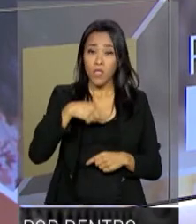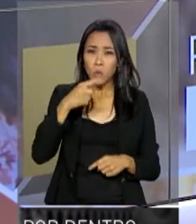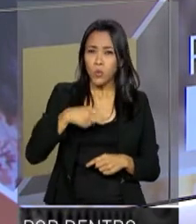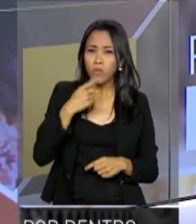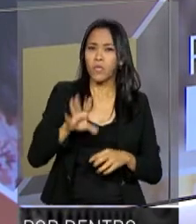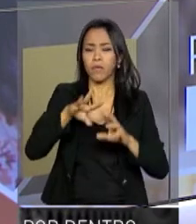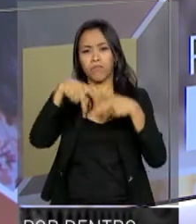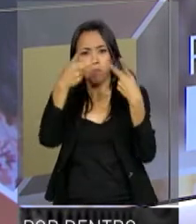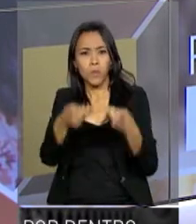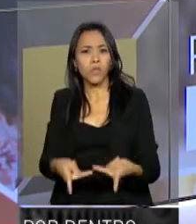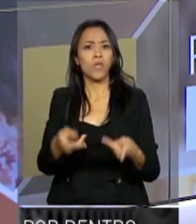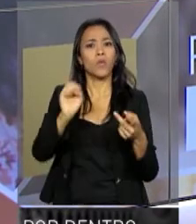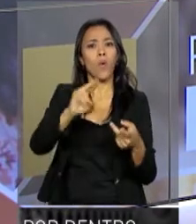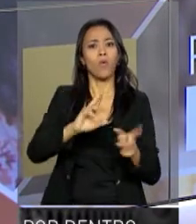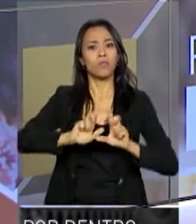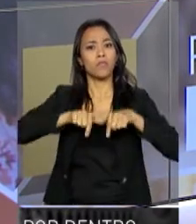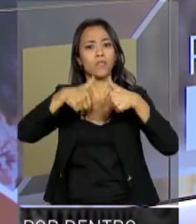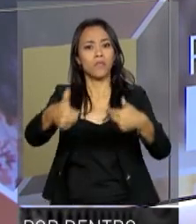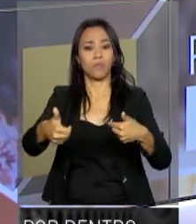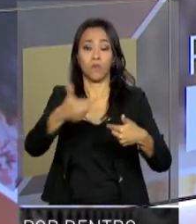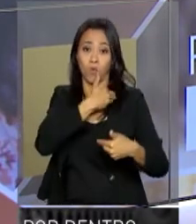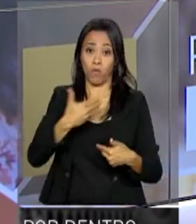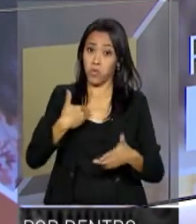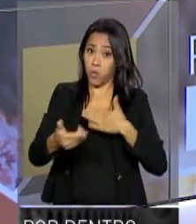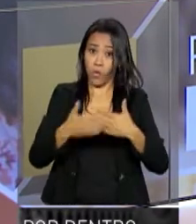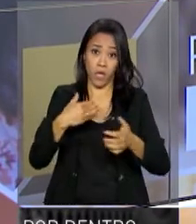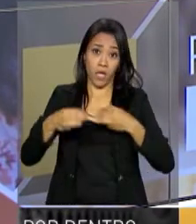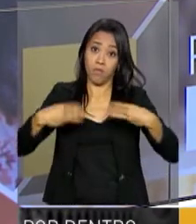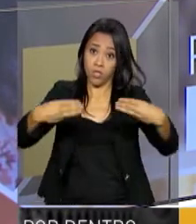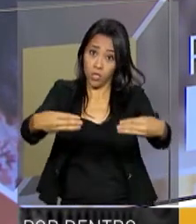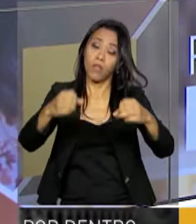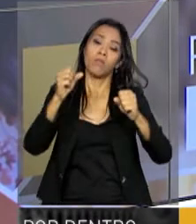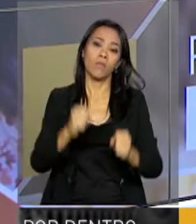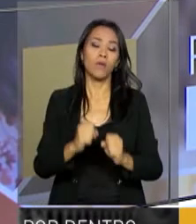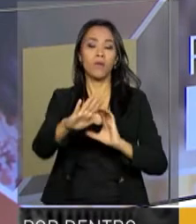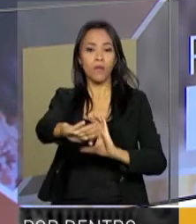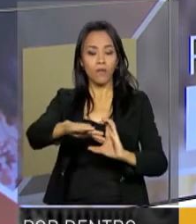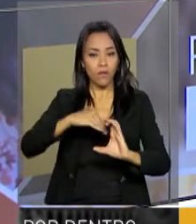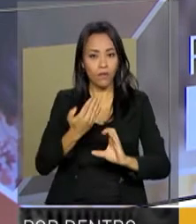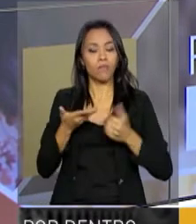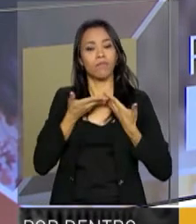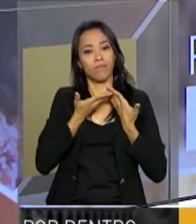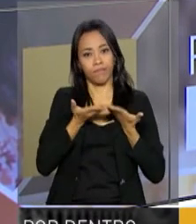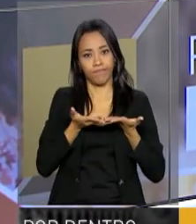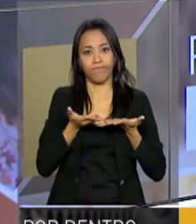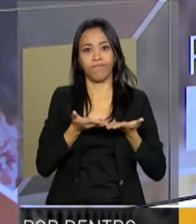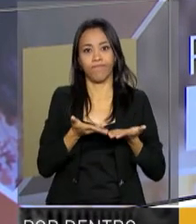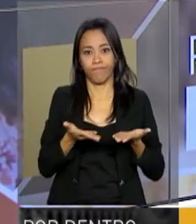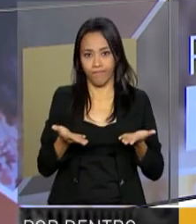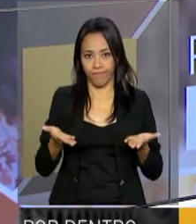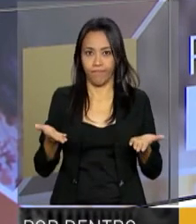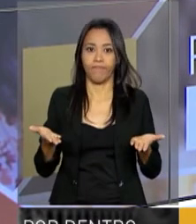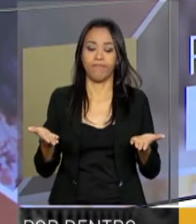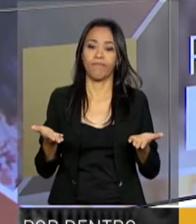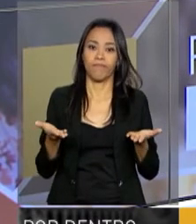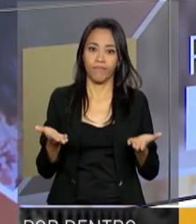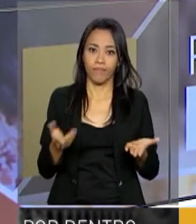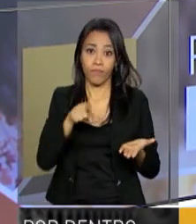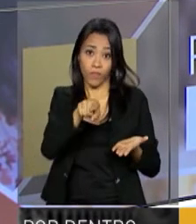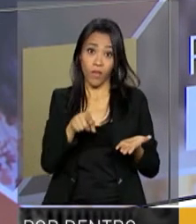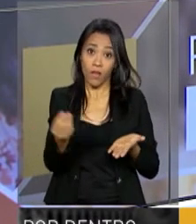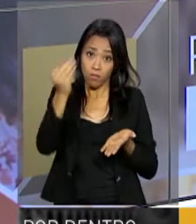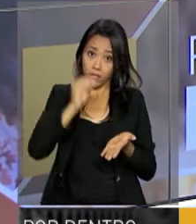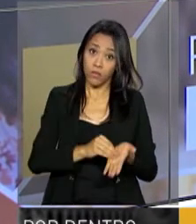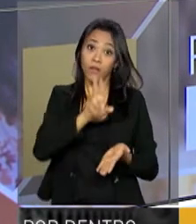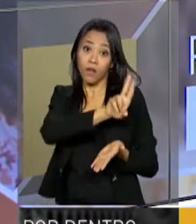projeto ou ação do governo, de qualquer ministério, escreva para por dentro do governo, arroba presidencia.gov.br